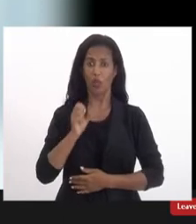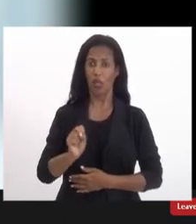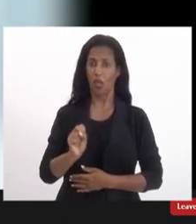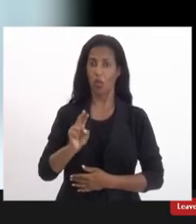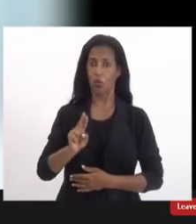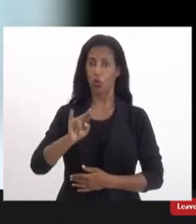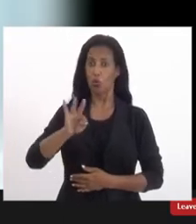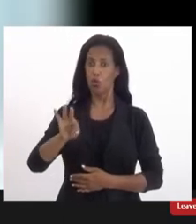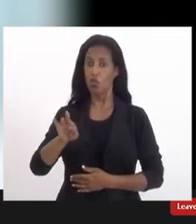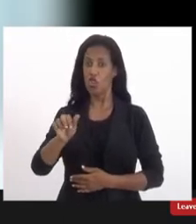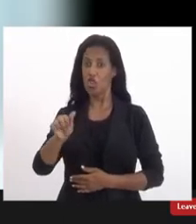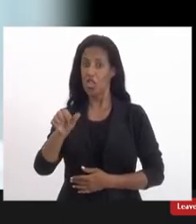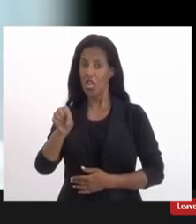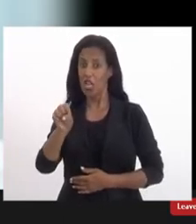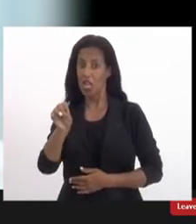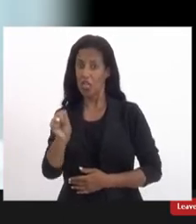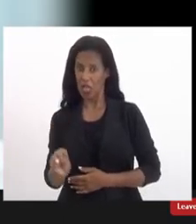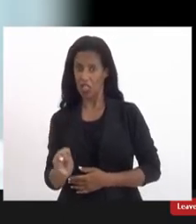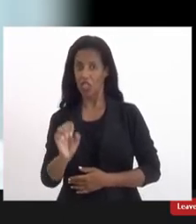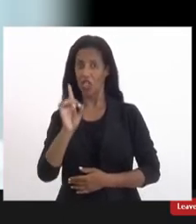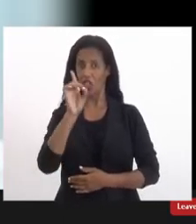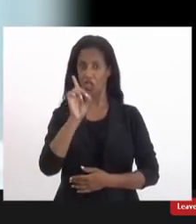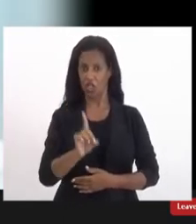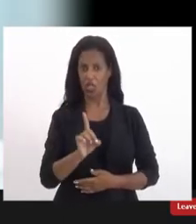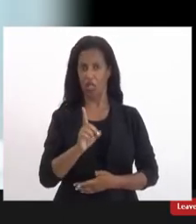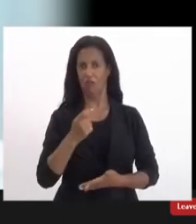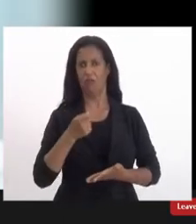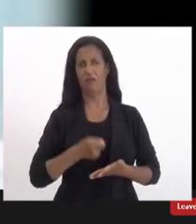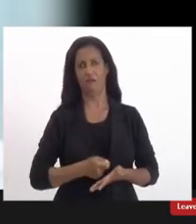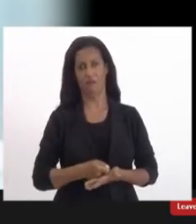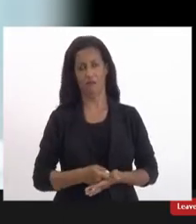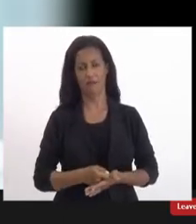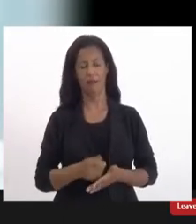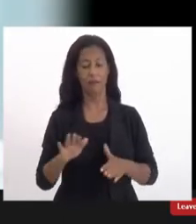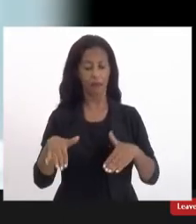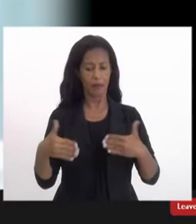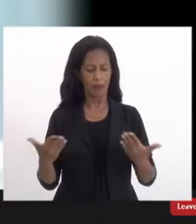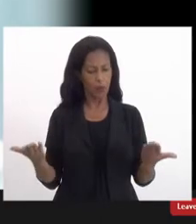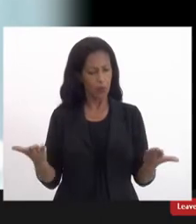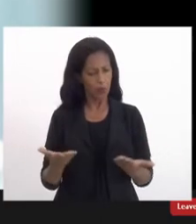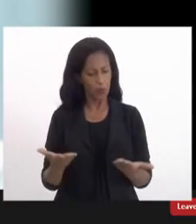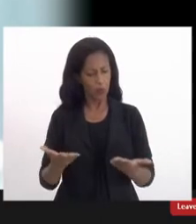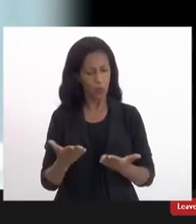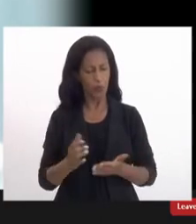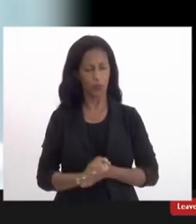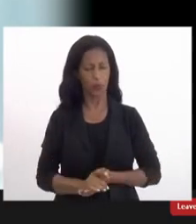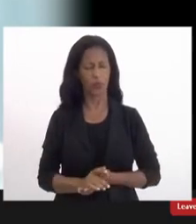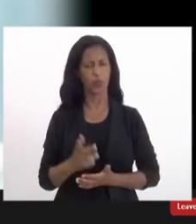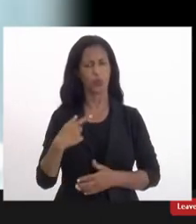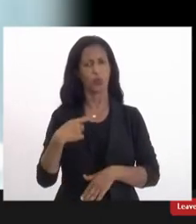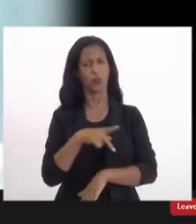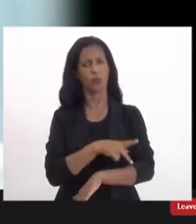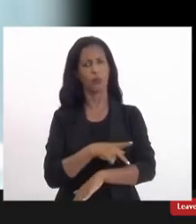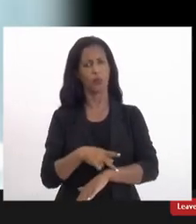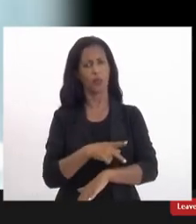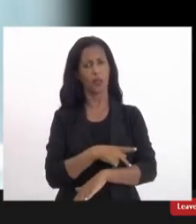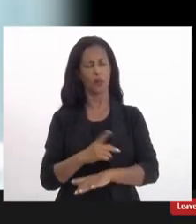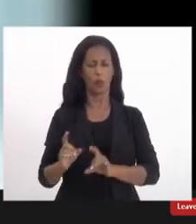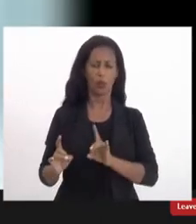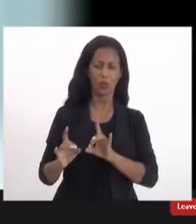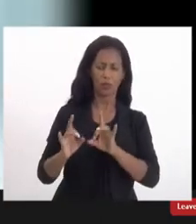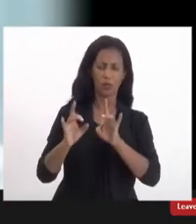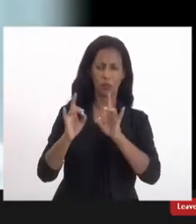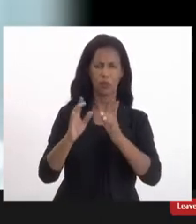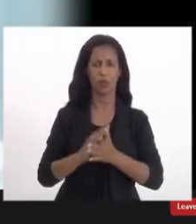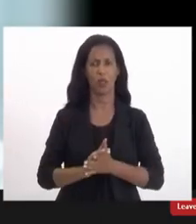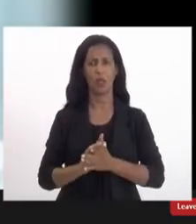de direitos e deveres então hoje eu sou pedagoga né especialista